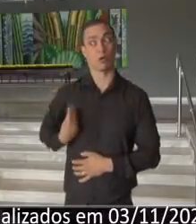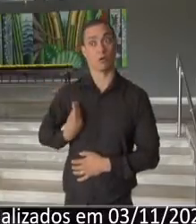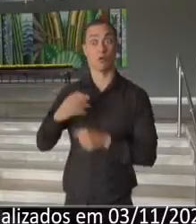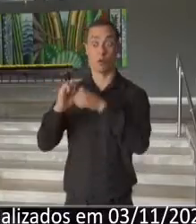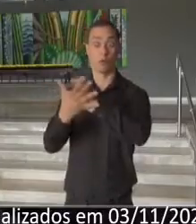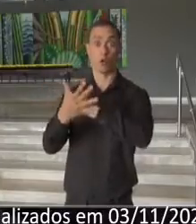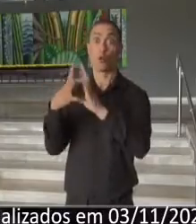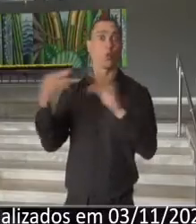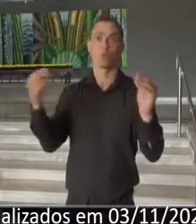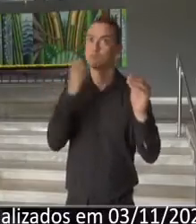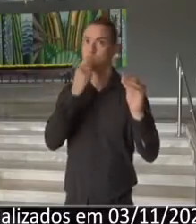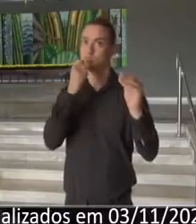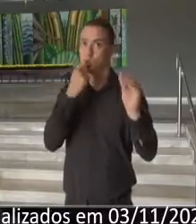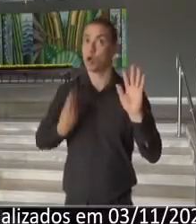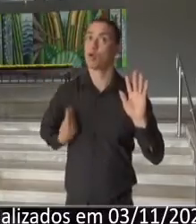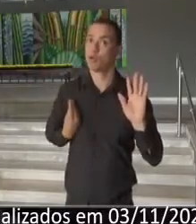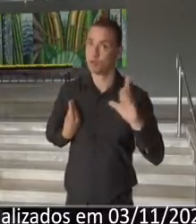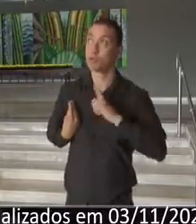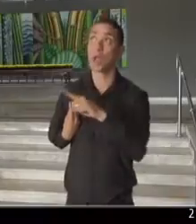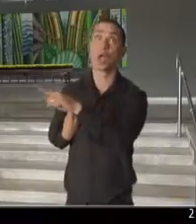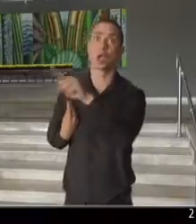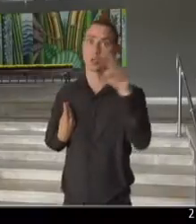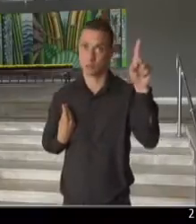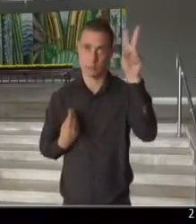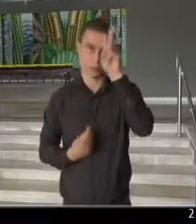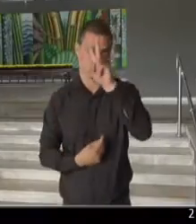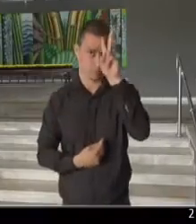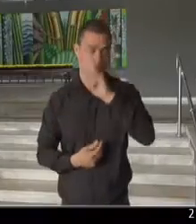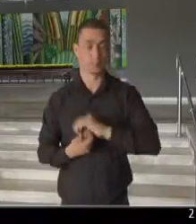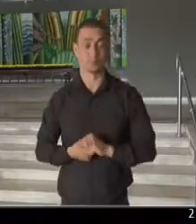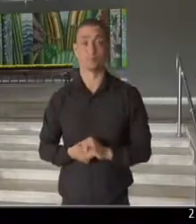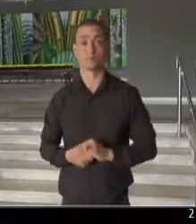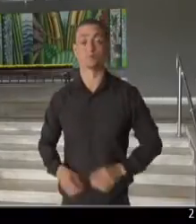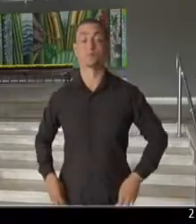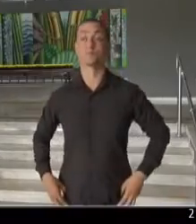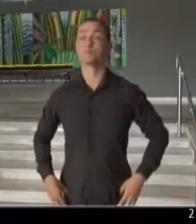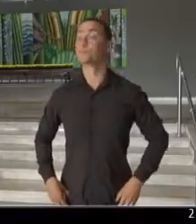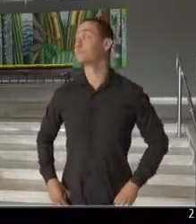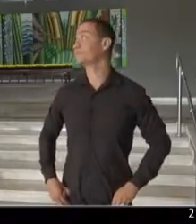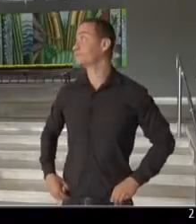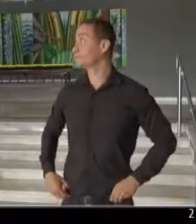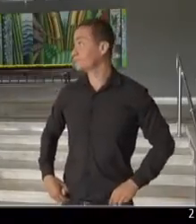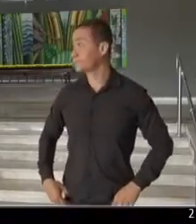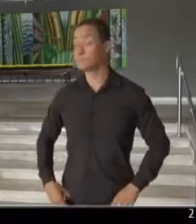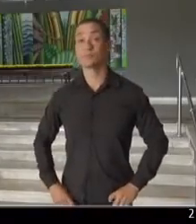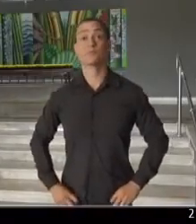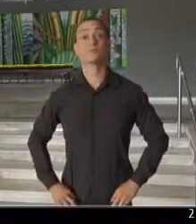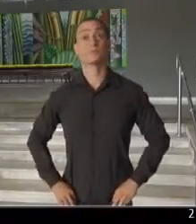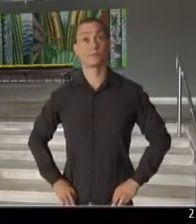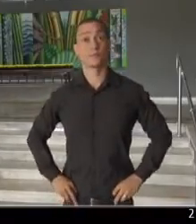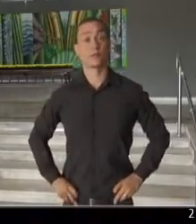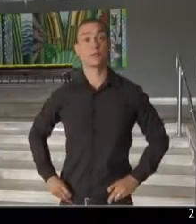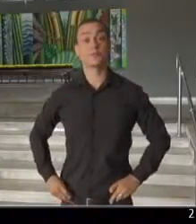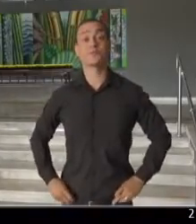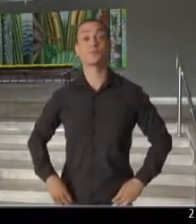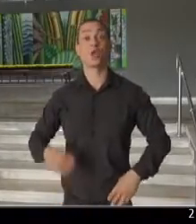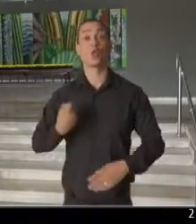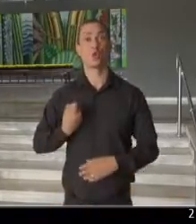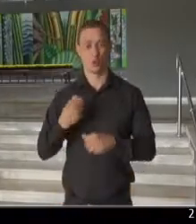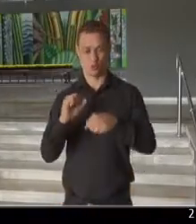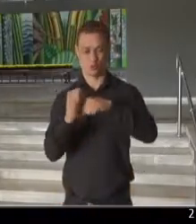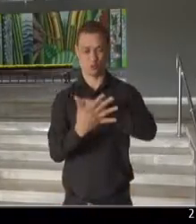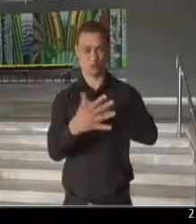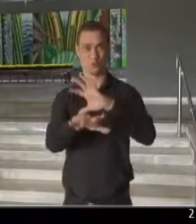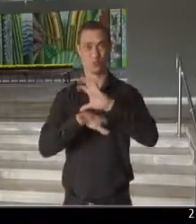vírus, ou do vírus no nosso meio. Próximo, por favor. Nós temos a avaliação do número de casos. É importante que nós